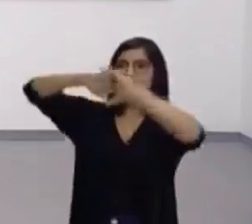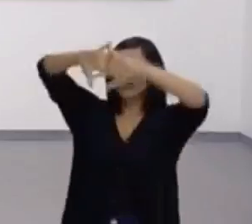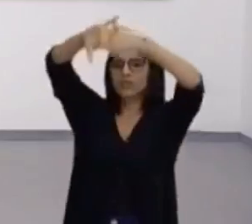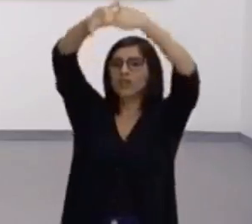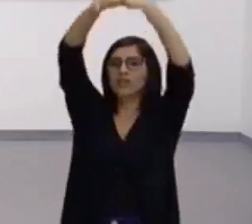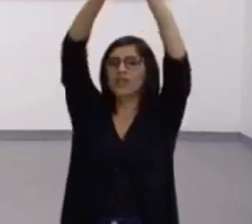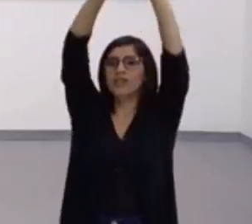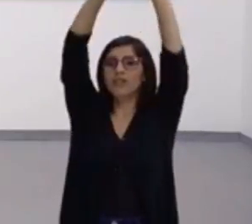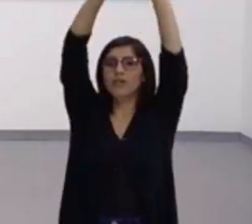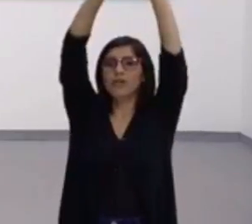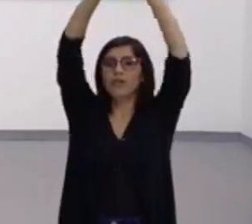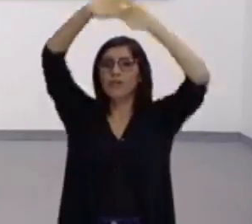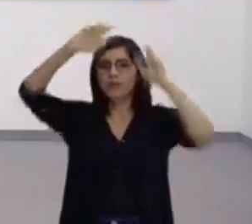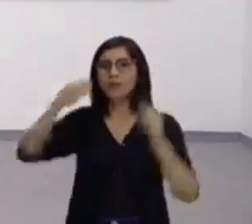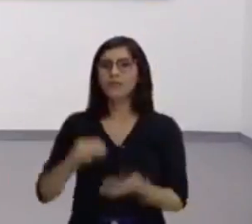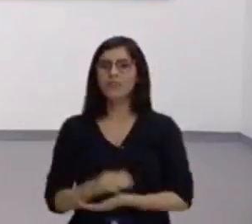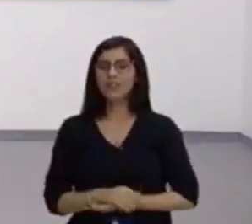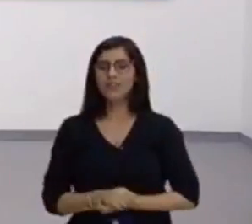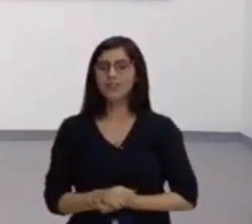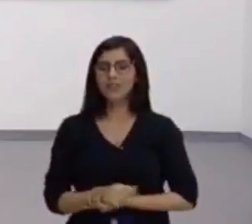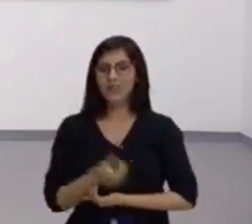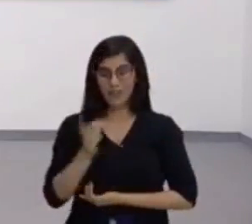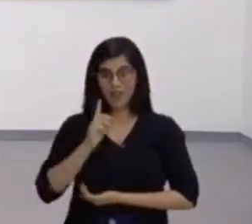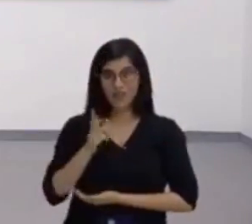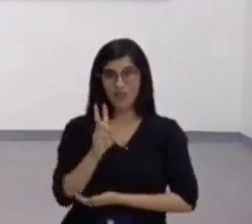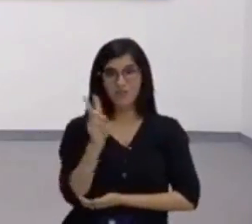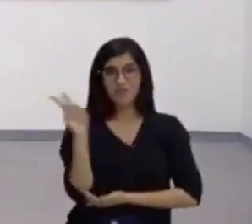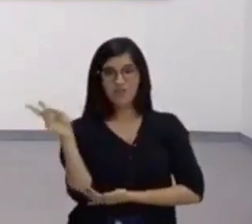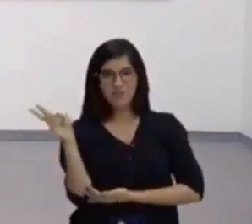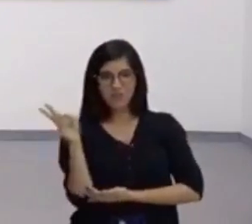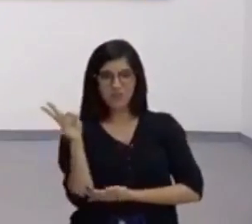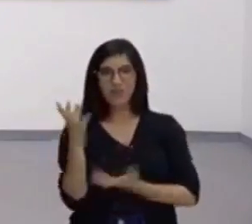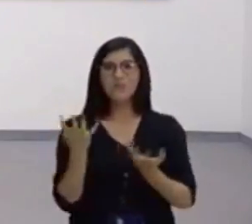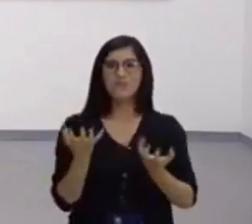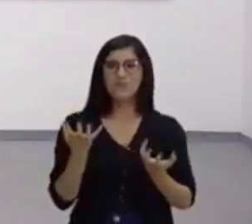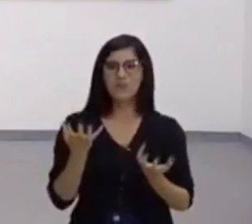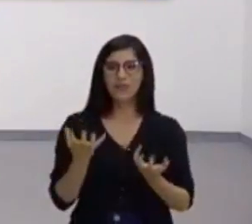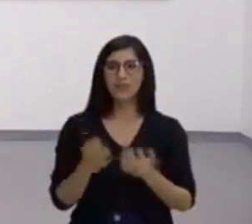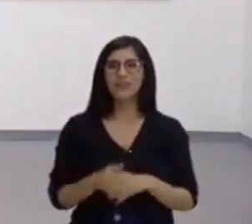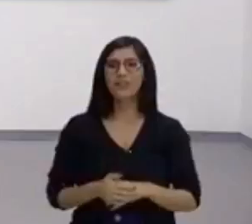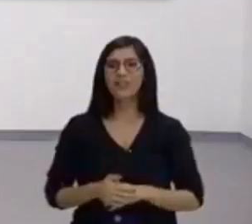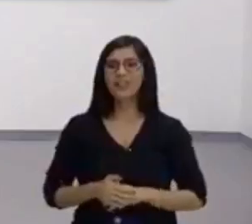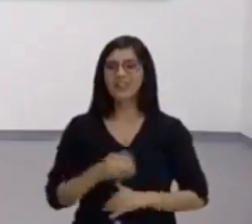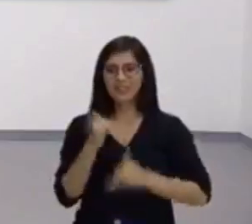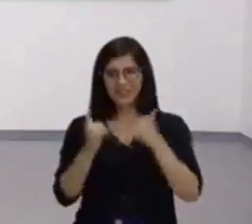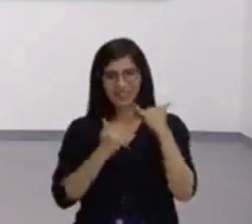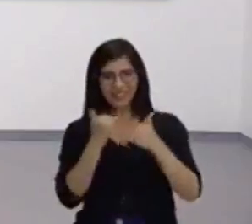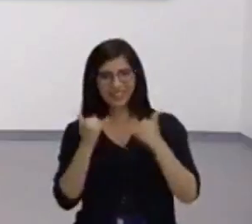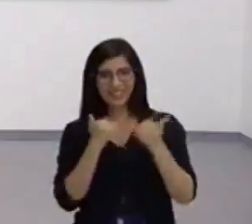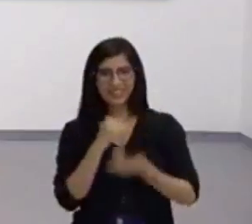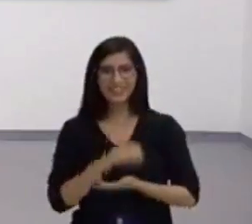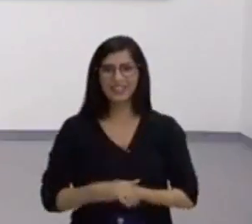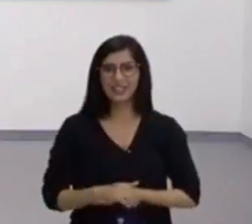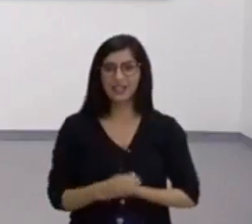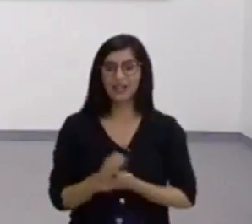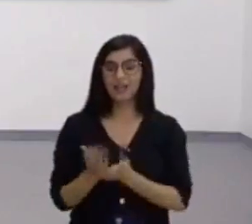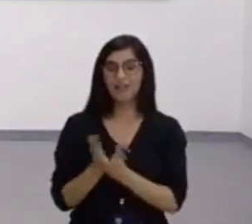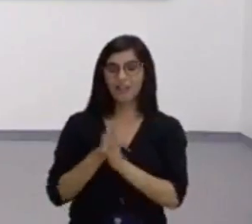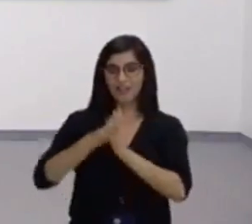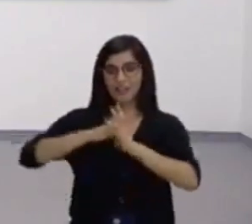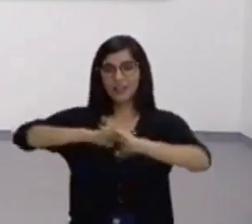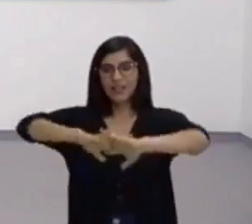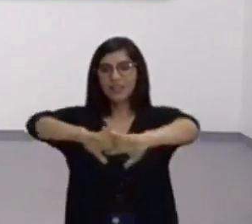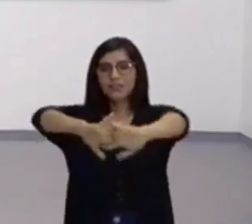não, porque eu não quero humilhar ninguém não, tá? Brincadeirinha, mas olha só. Volta. Agora, olha só. Levei o braço à frente